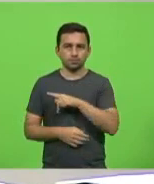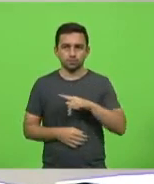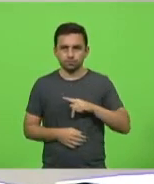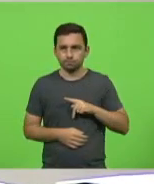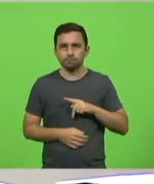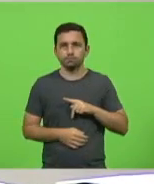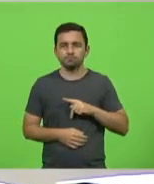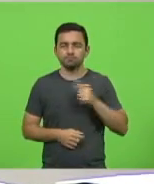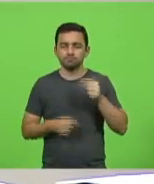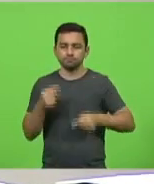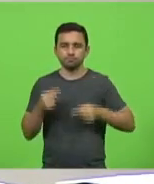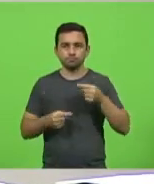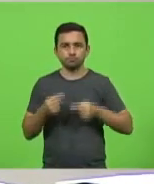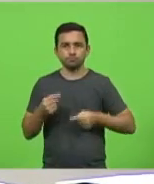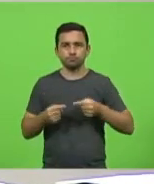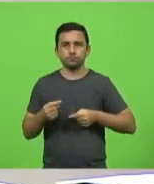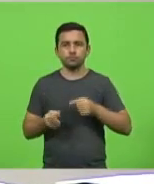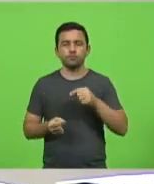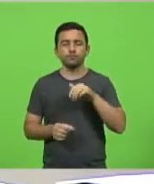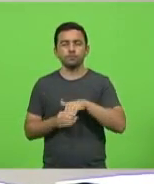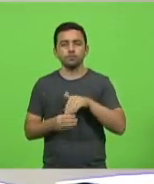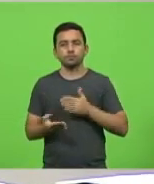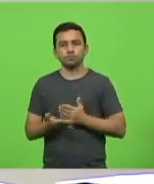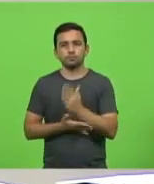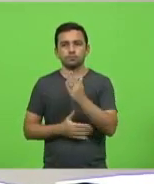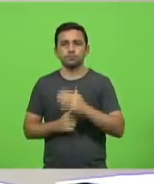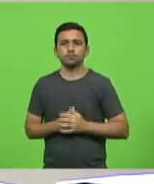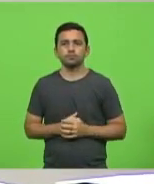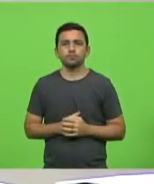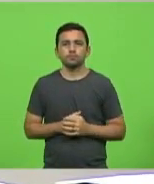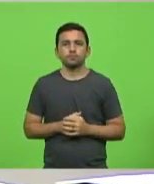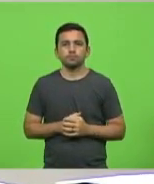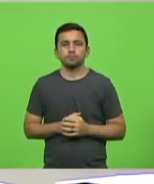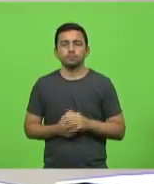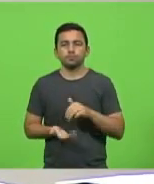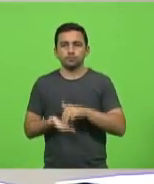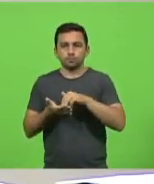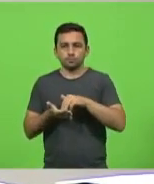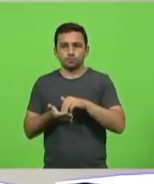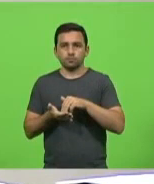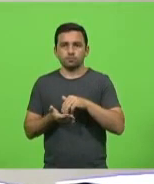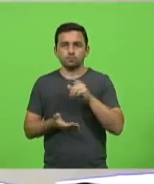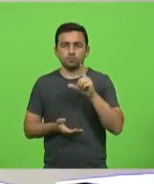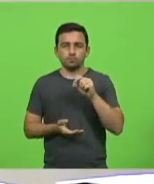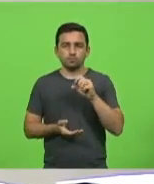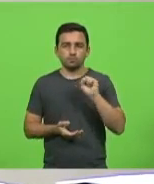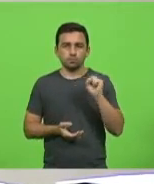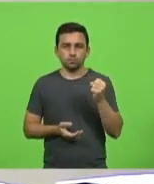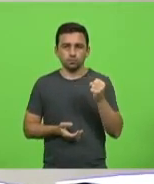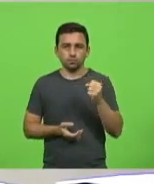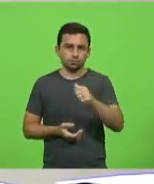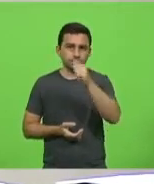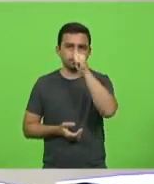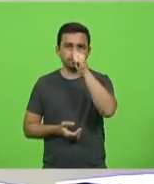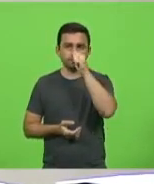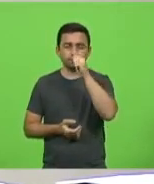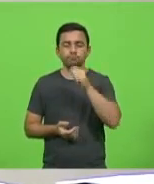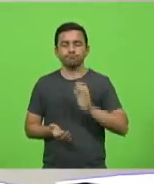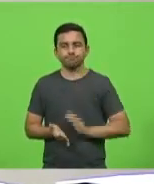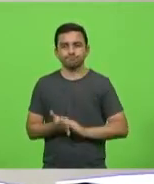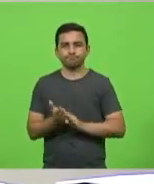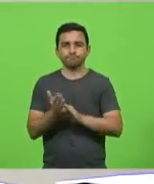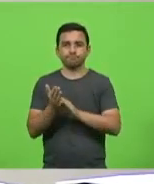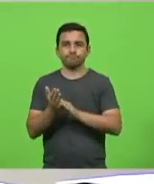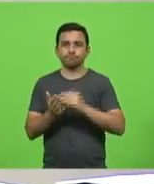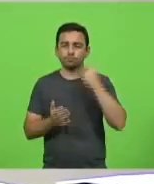discussão, em votação, aprovado. Moção número 107. Deputado João Amin. Manifestando aplauso à